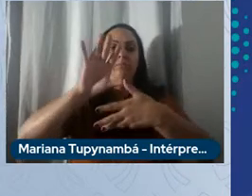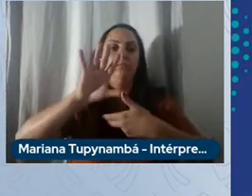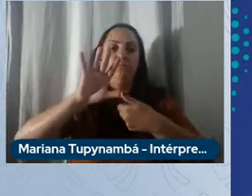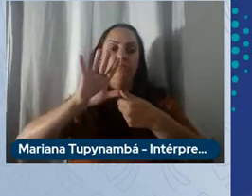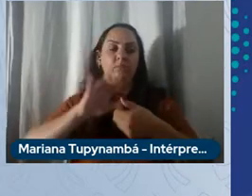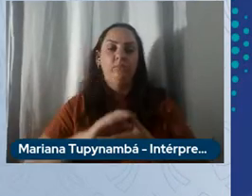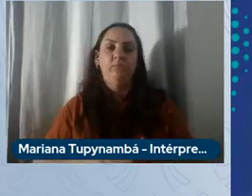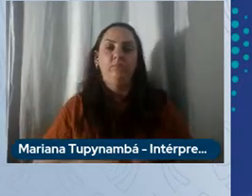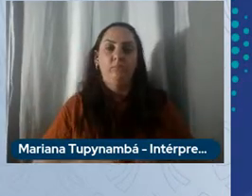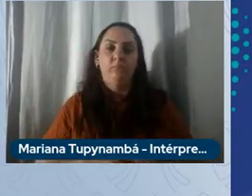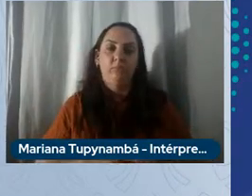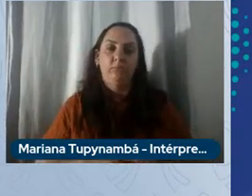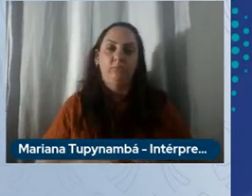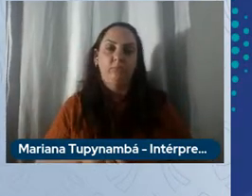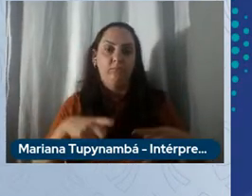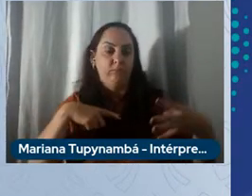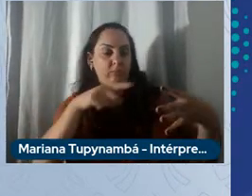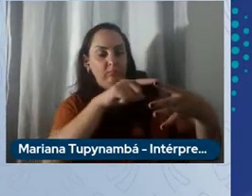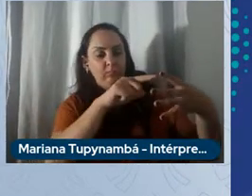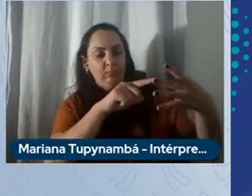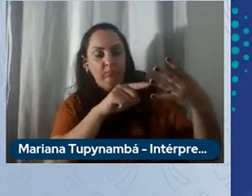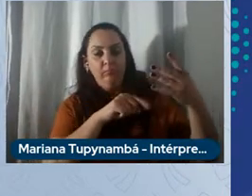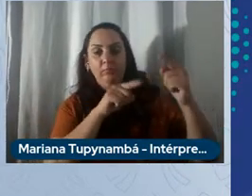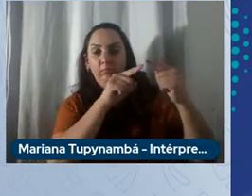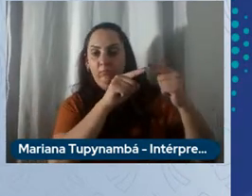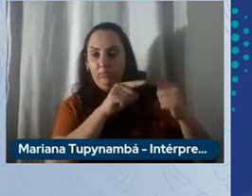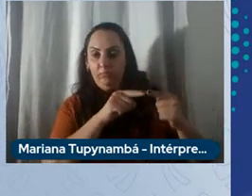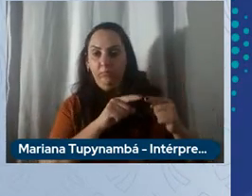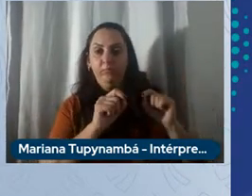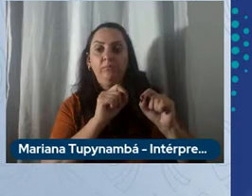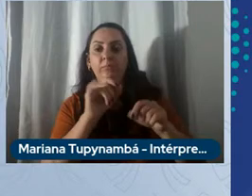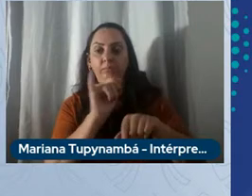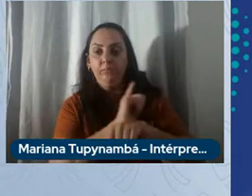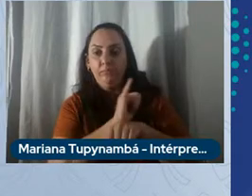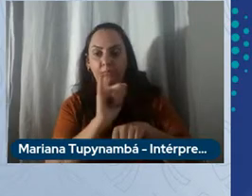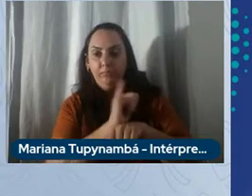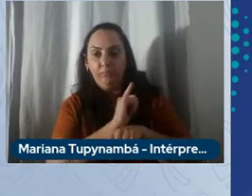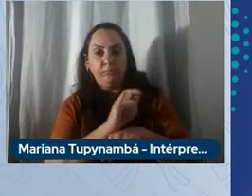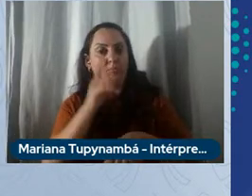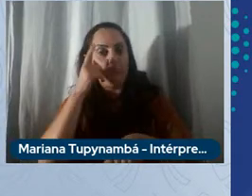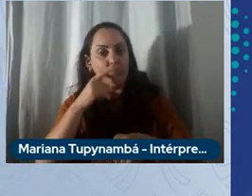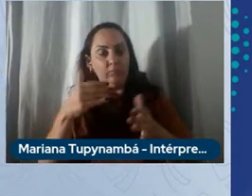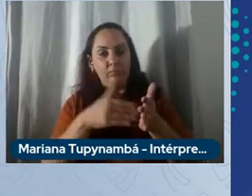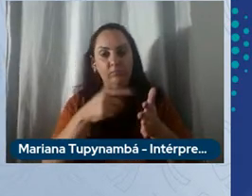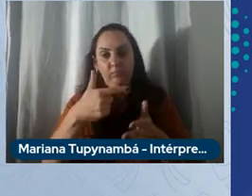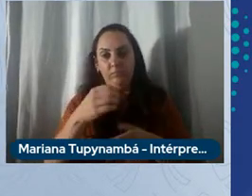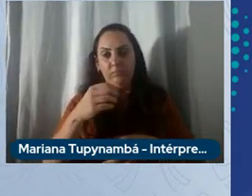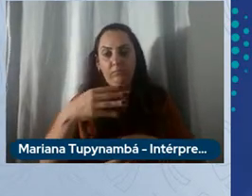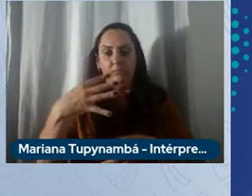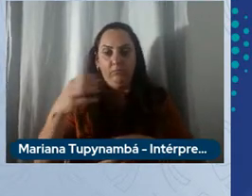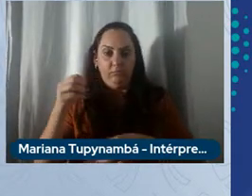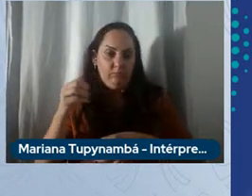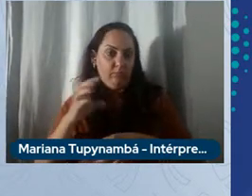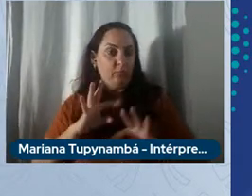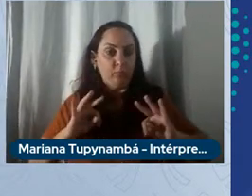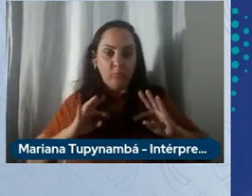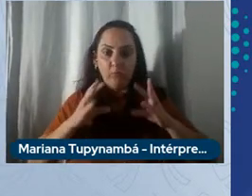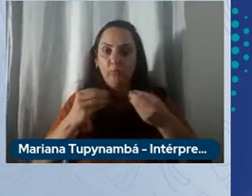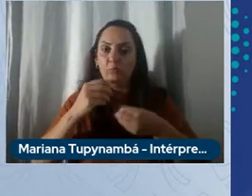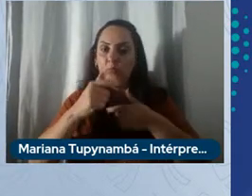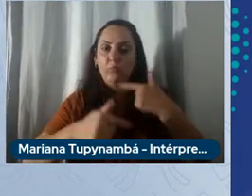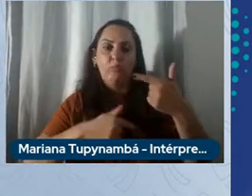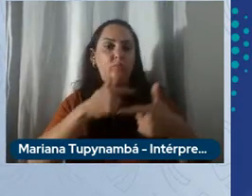bom nós temos quatro objetivos estratégicos a perseguir até 2030 todos os globais que já vimos em tal